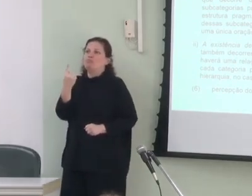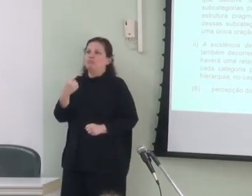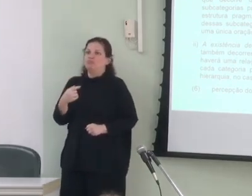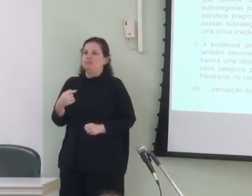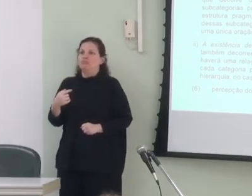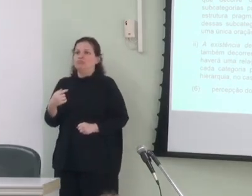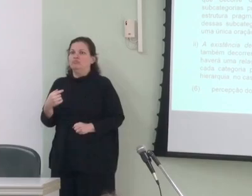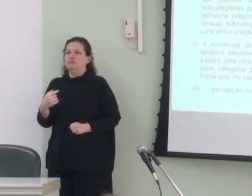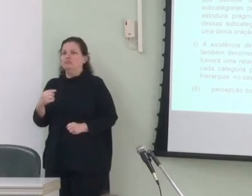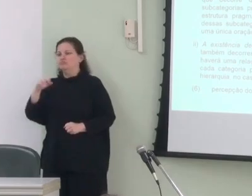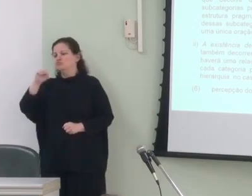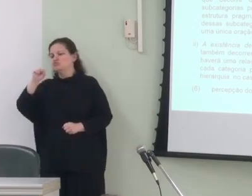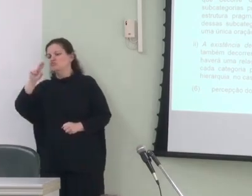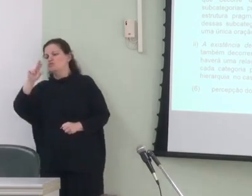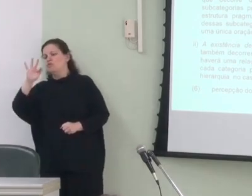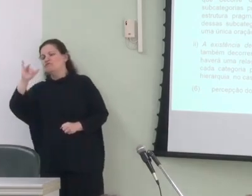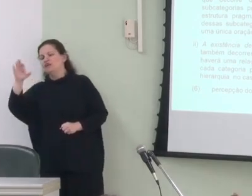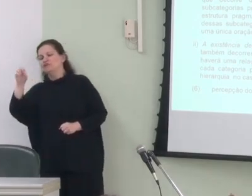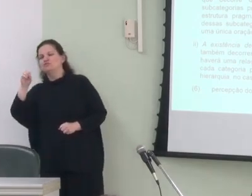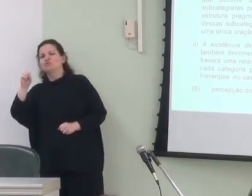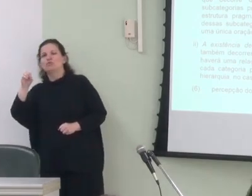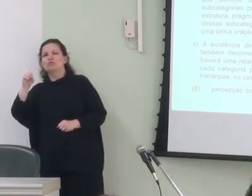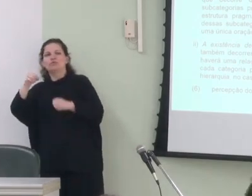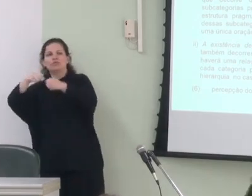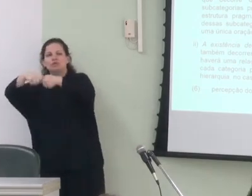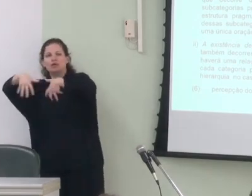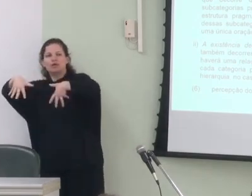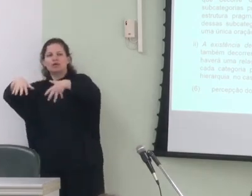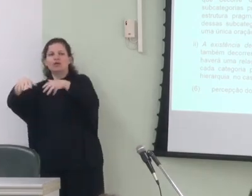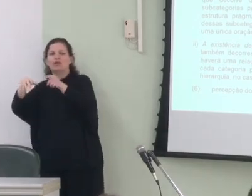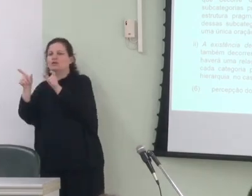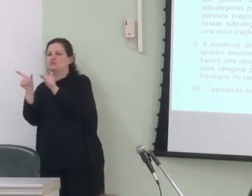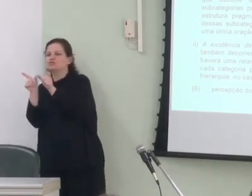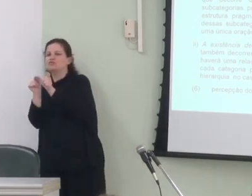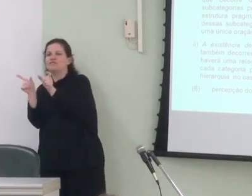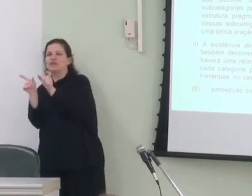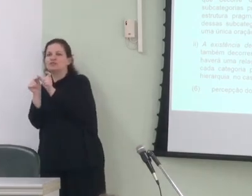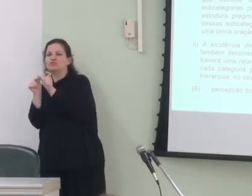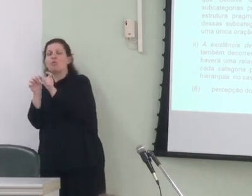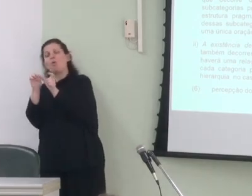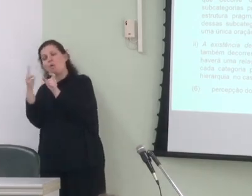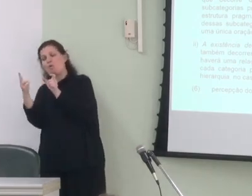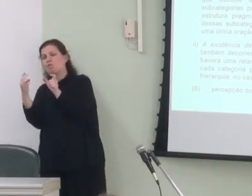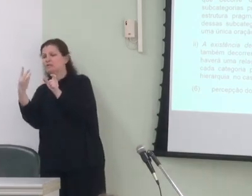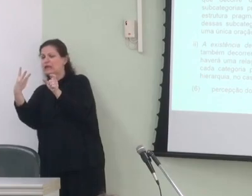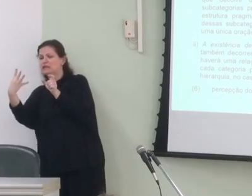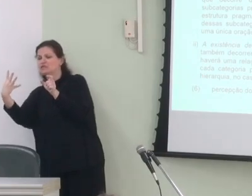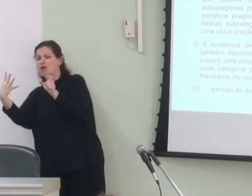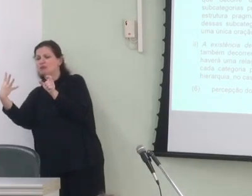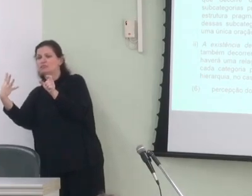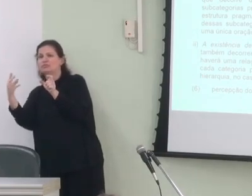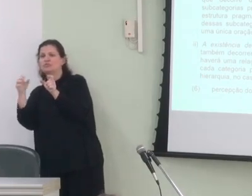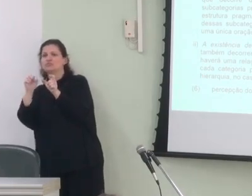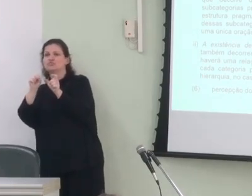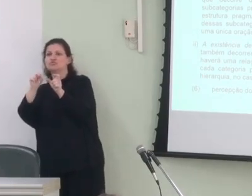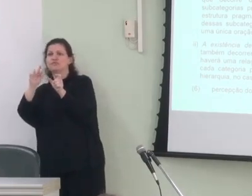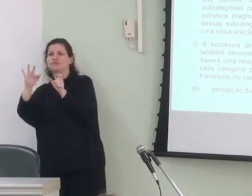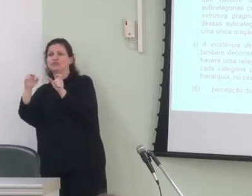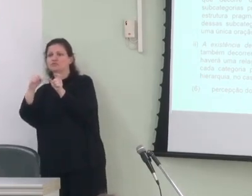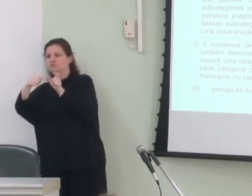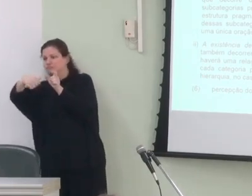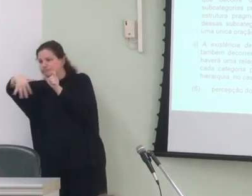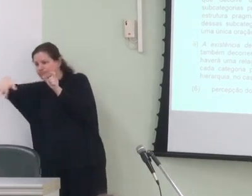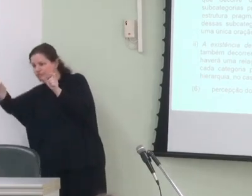um sufixo só de uma subcategoria em outra você pode ter especificações de três, quatro sufícios da mesma subcategoria